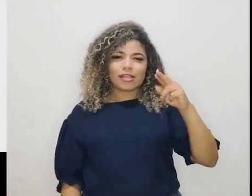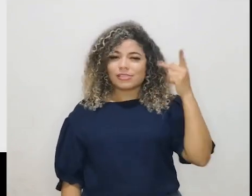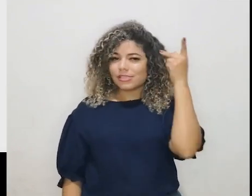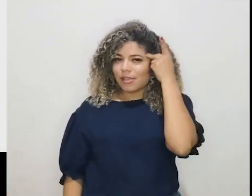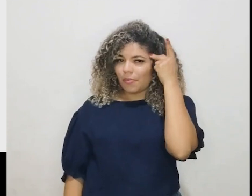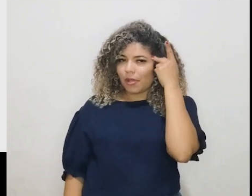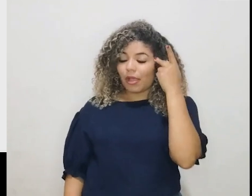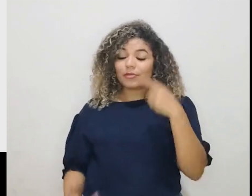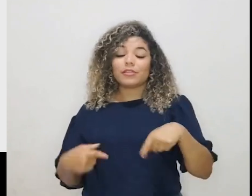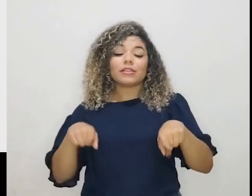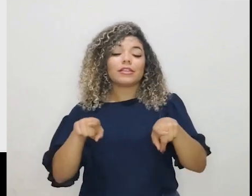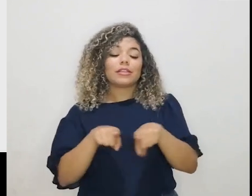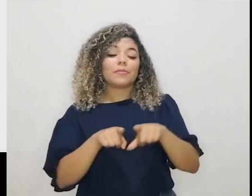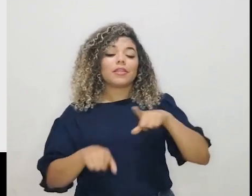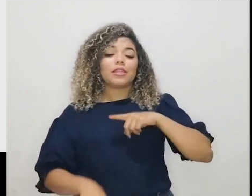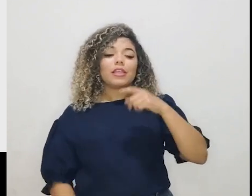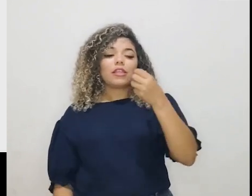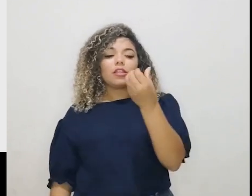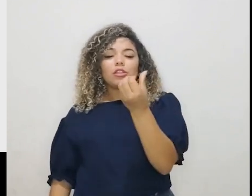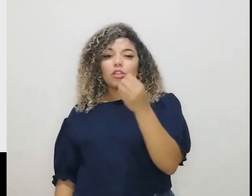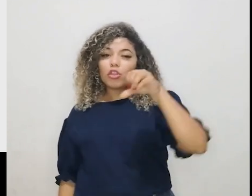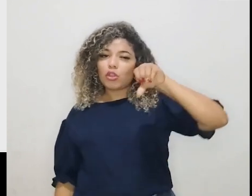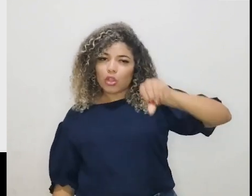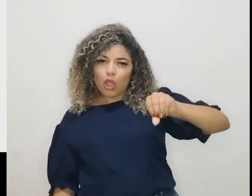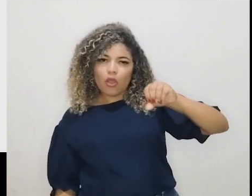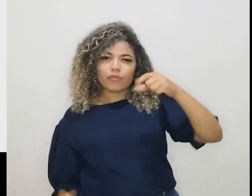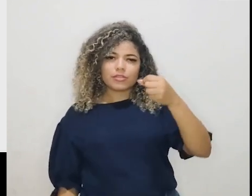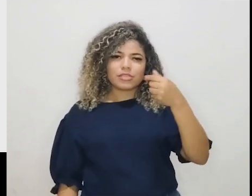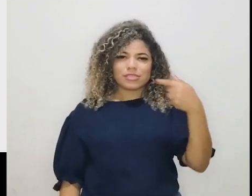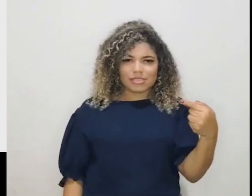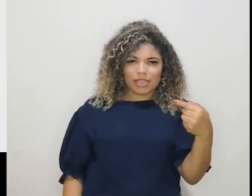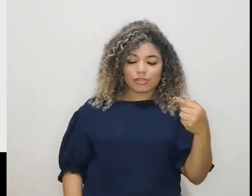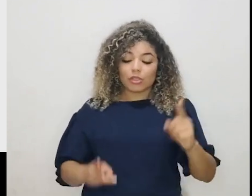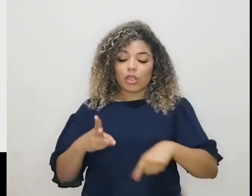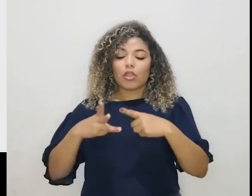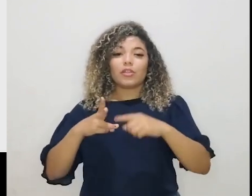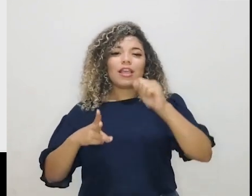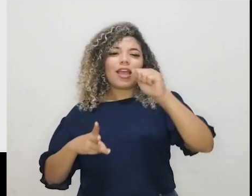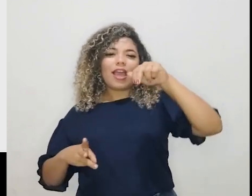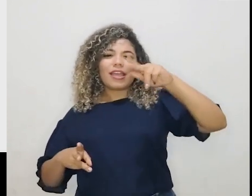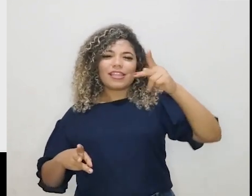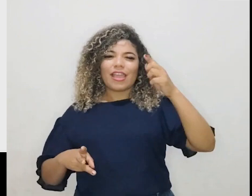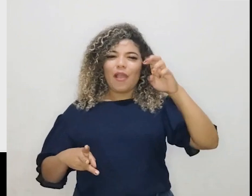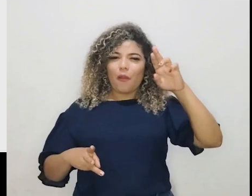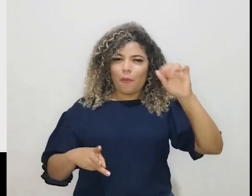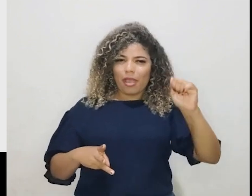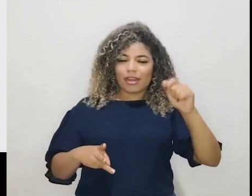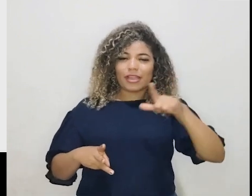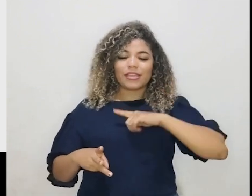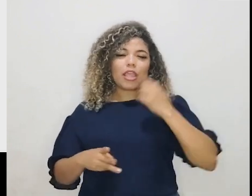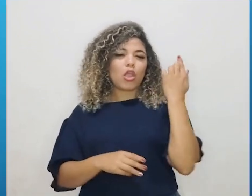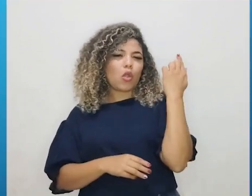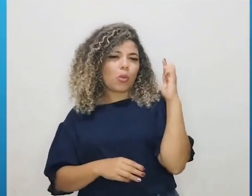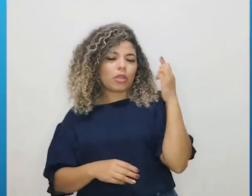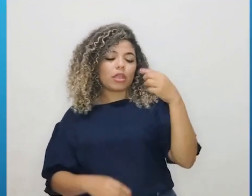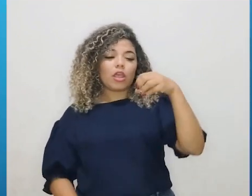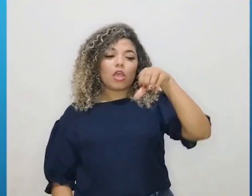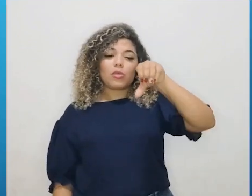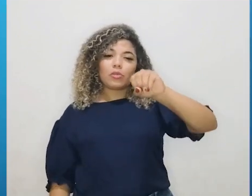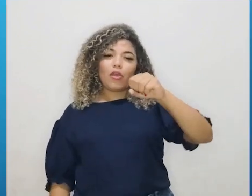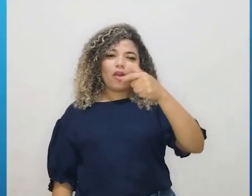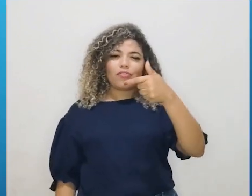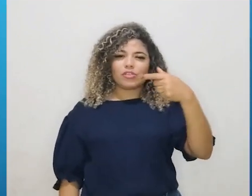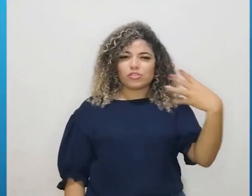com 907. E Aniaguera, Goiânia, com 924. O